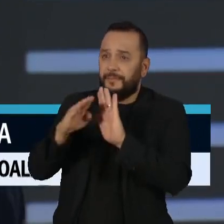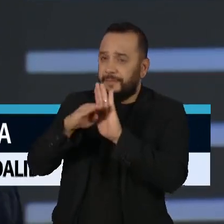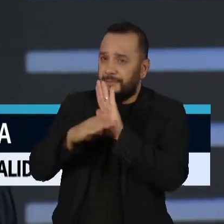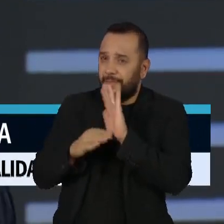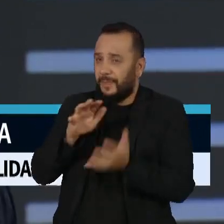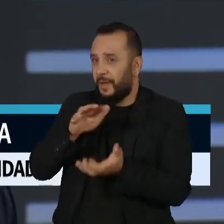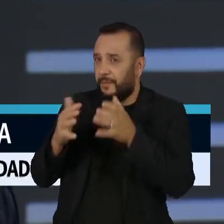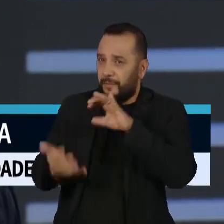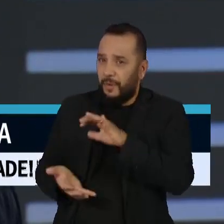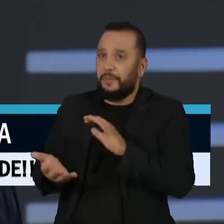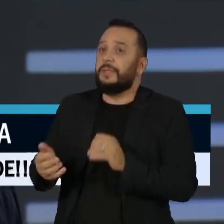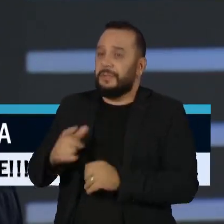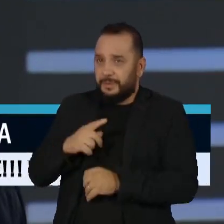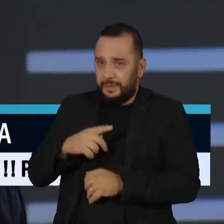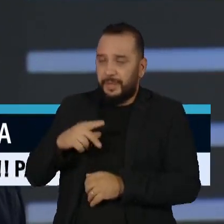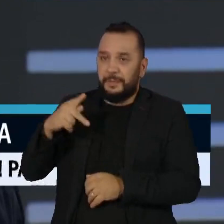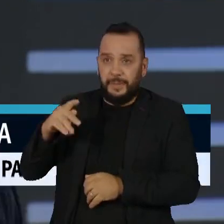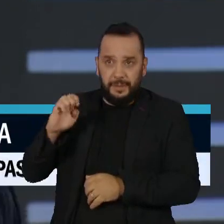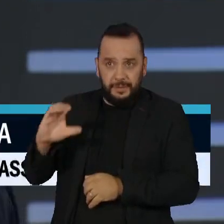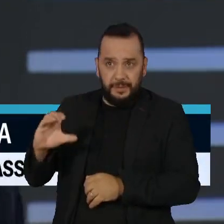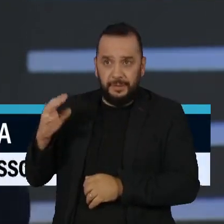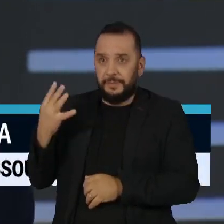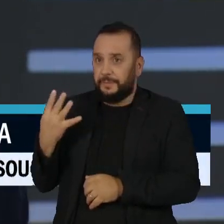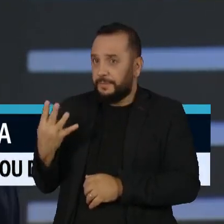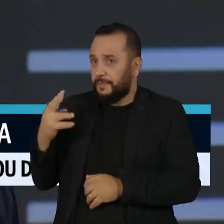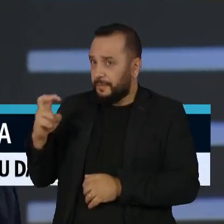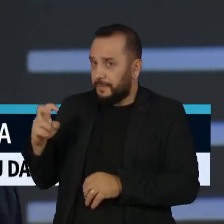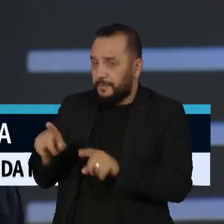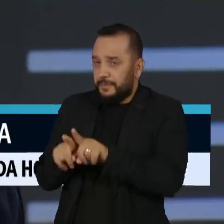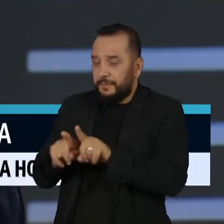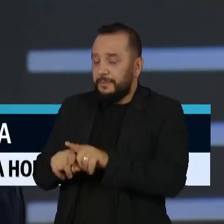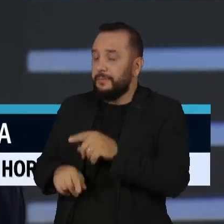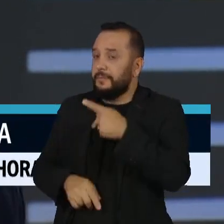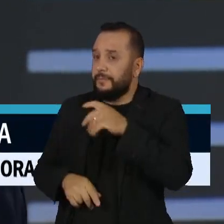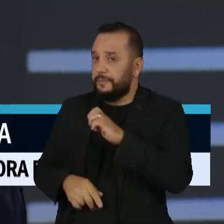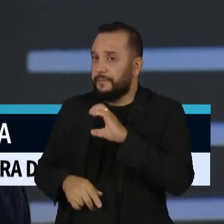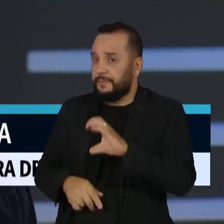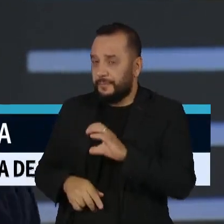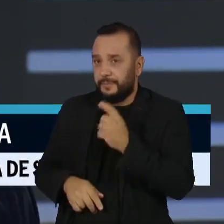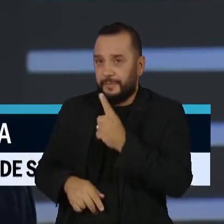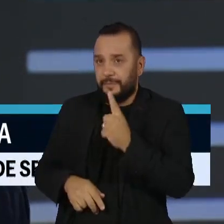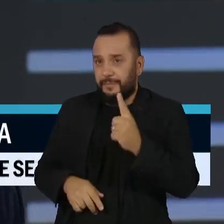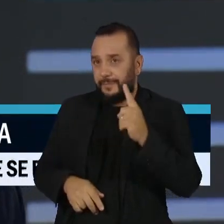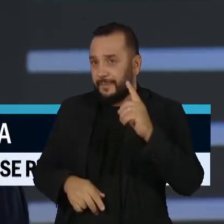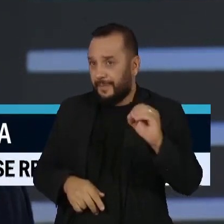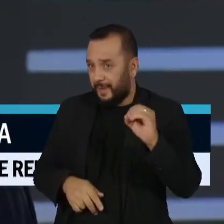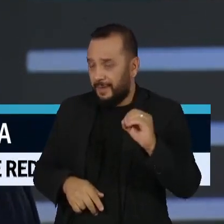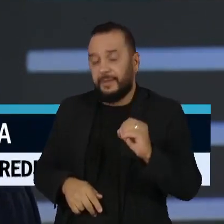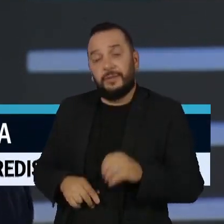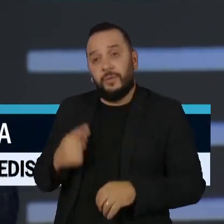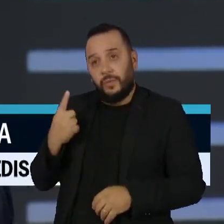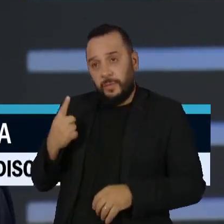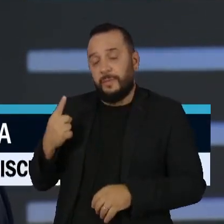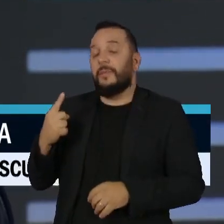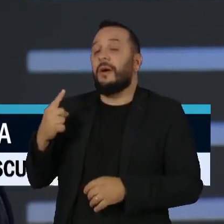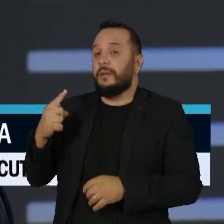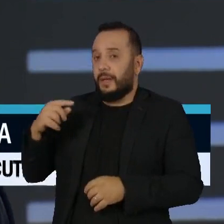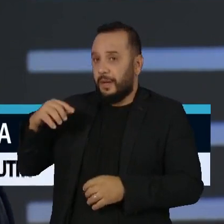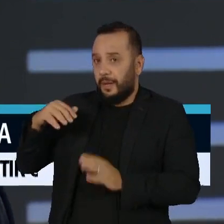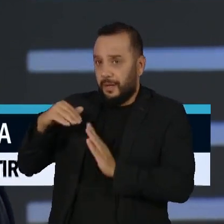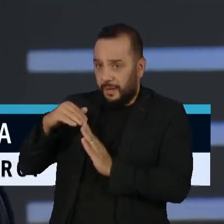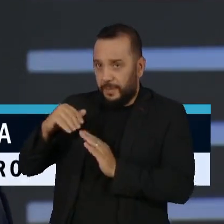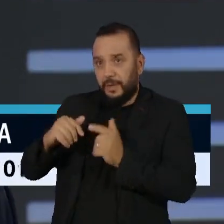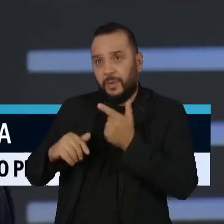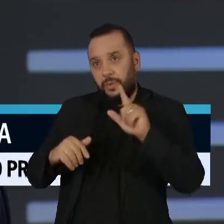Nós temos duas emendas, a PEC 45 e a PEC 110. Uma na Câmara e Senado, mas não apareceu. Até agora qual é a